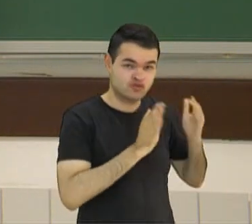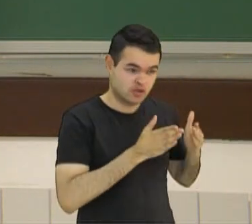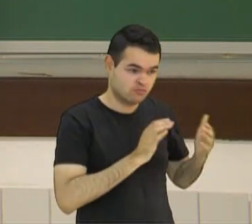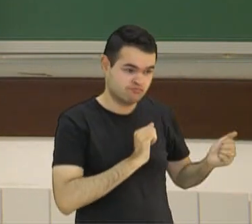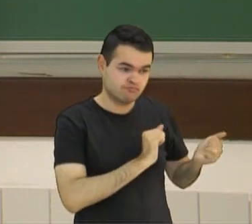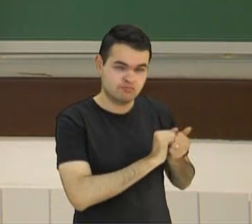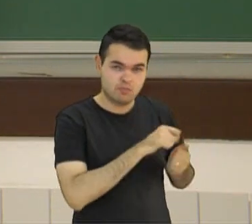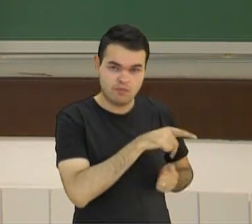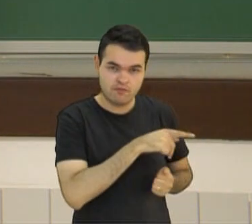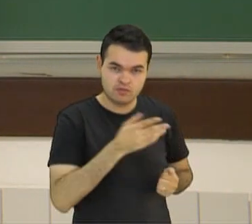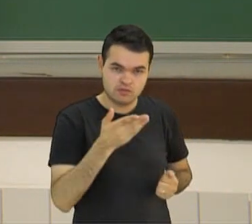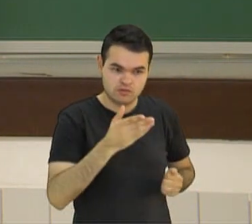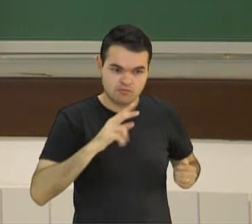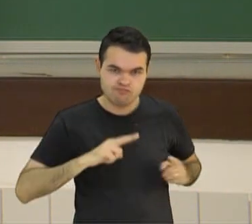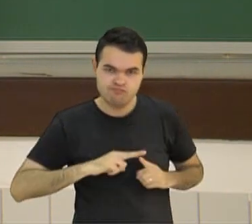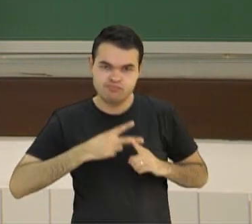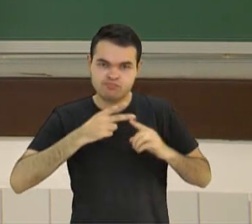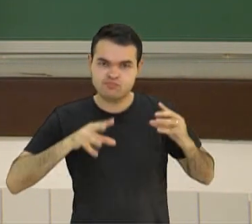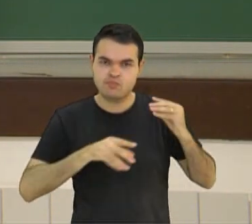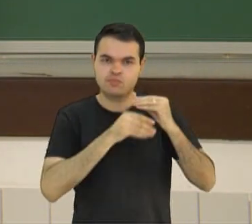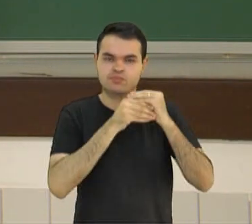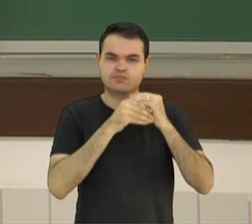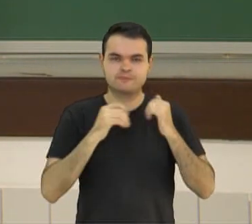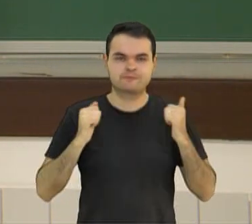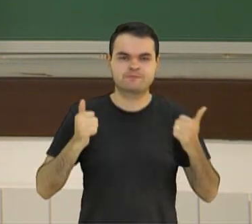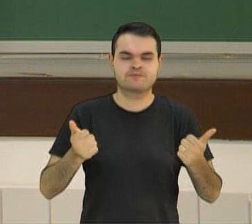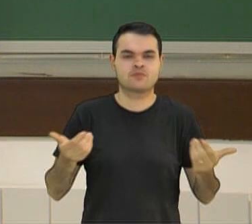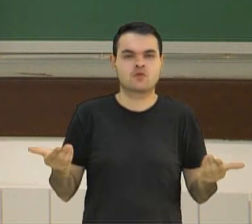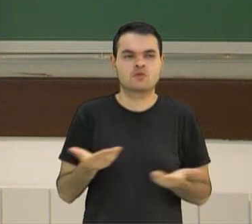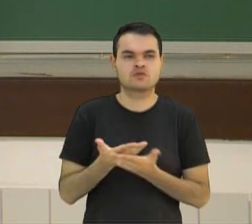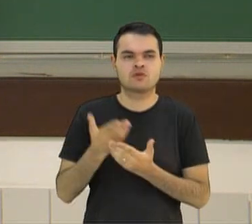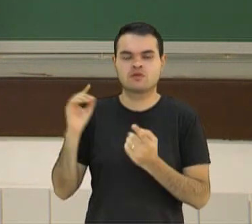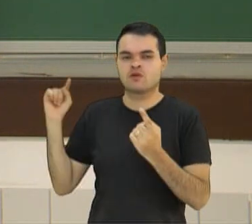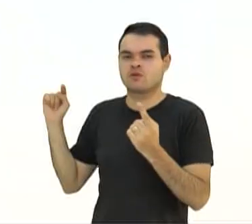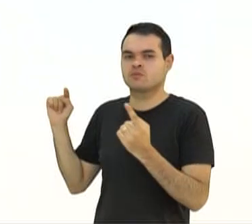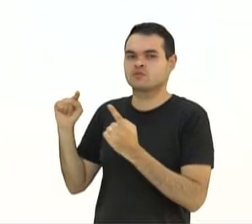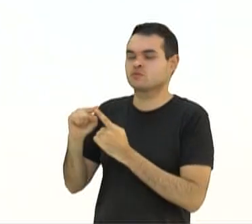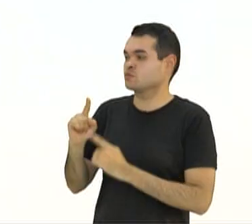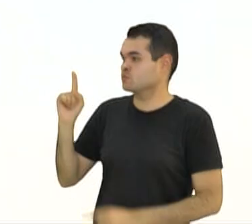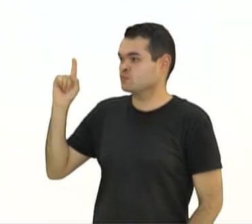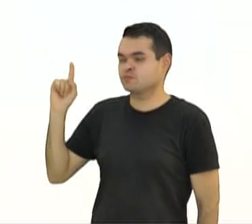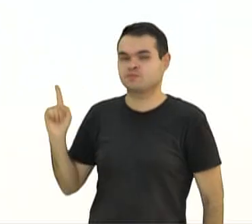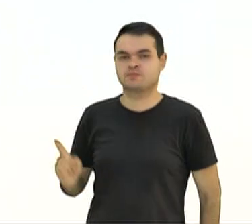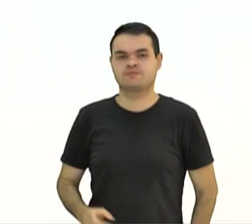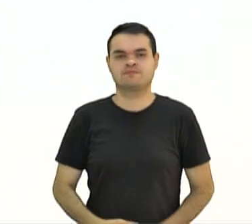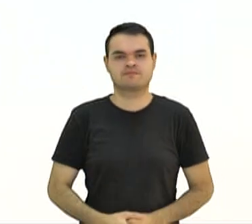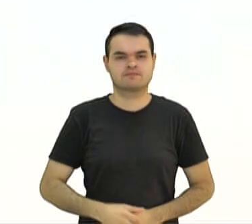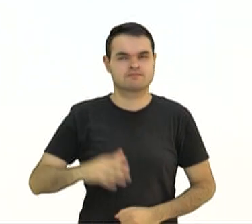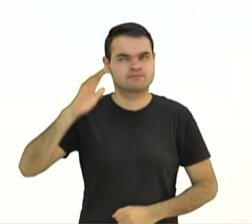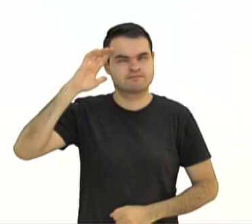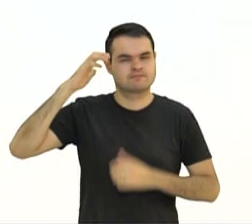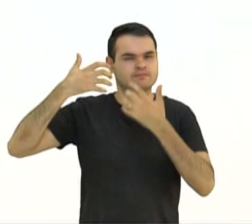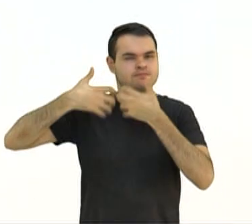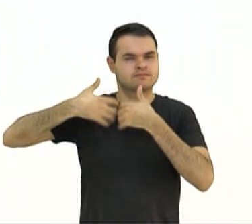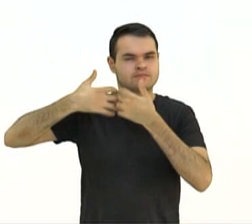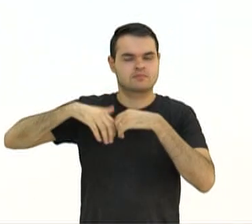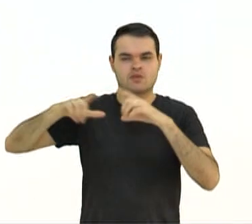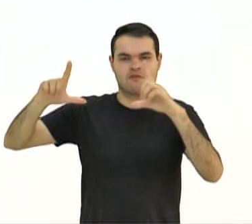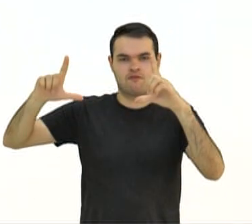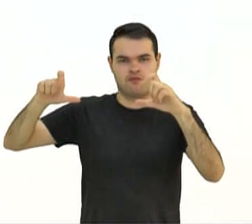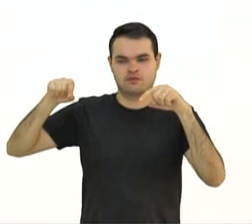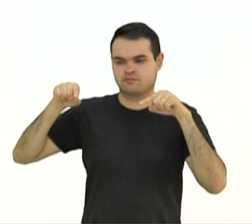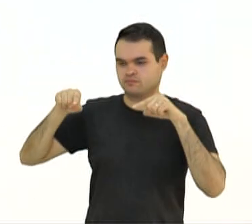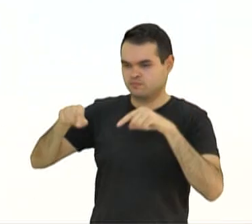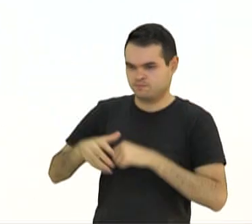professor. Tudo bem? A aula de hoje tem como objetivo refletir a respeito de uma fotografia que